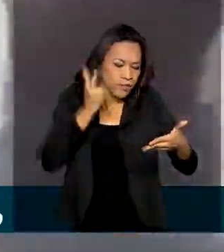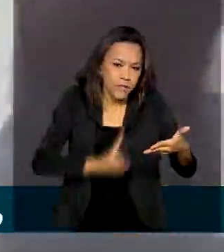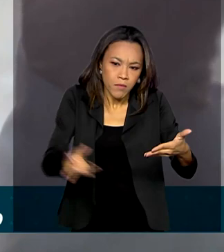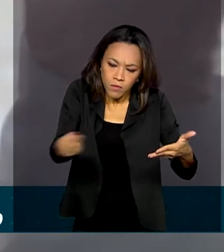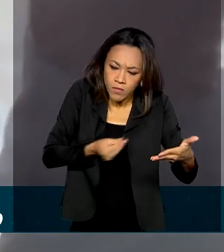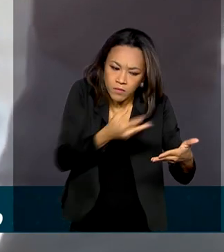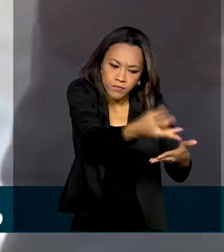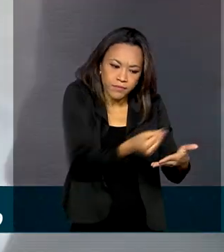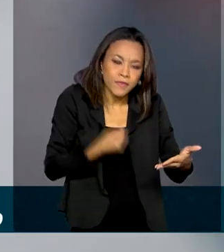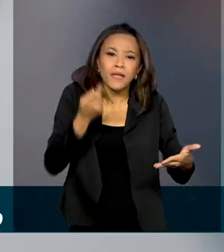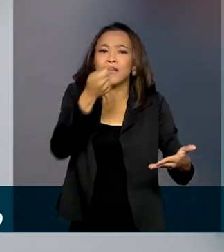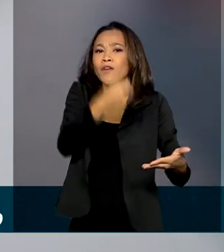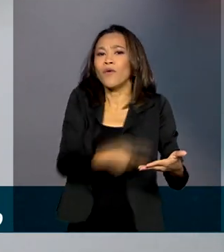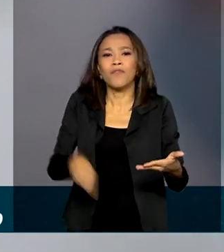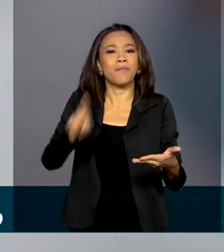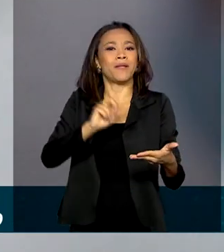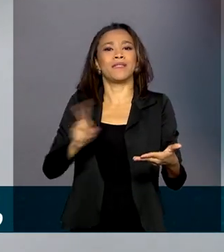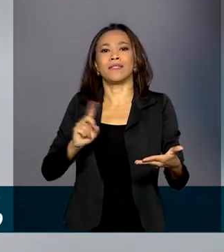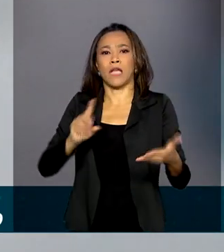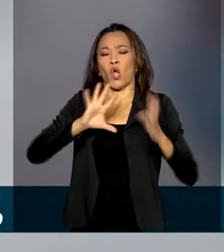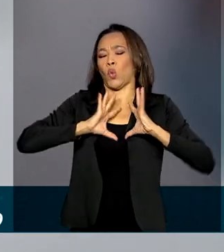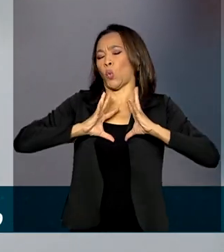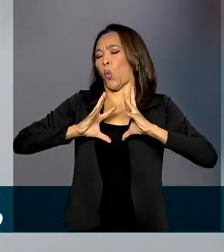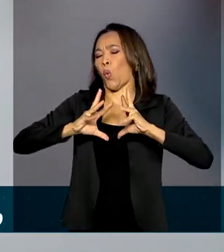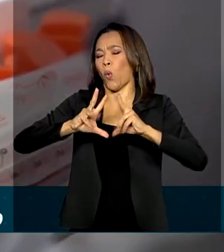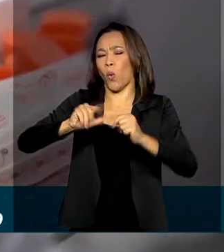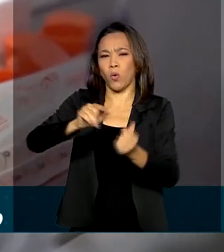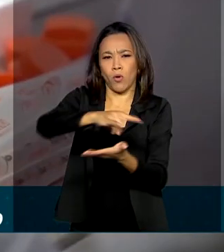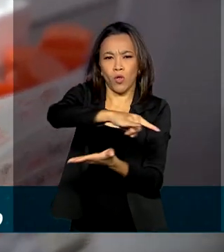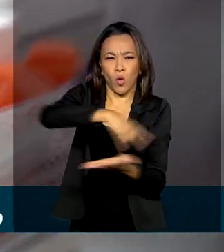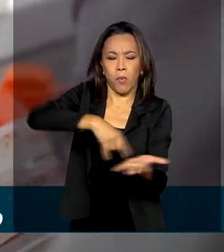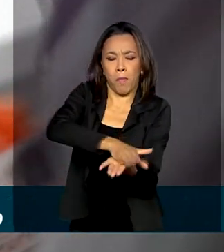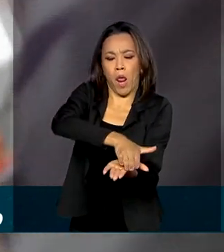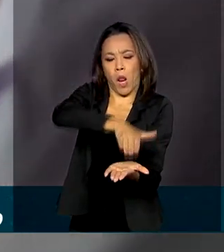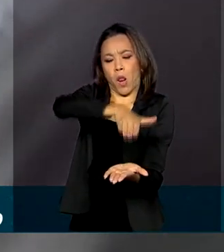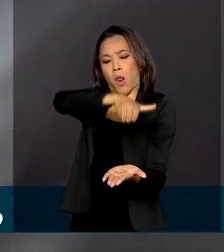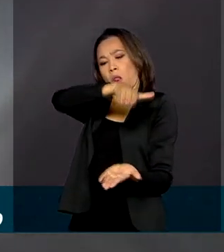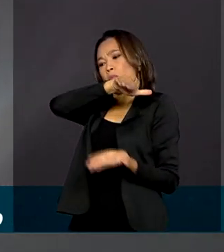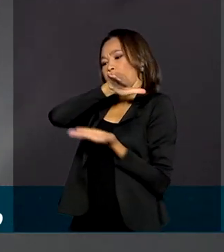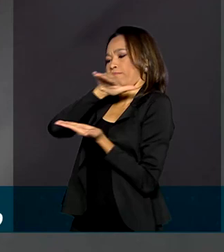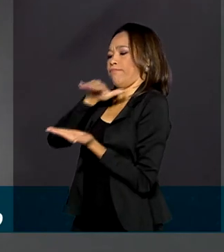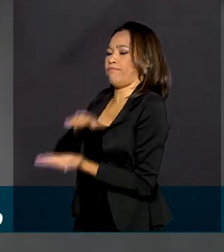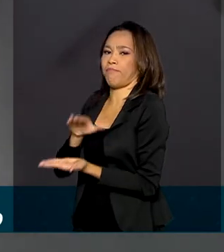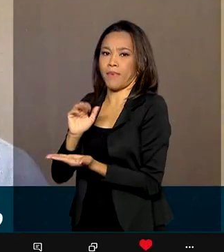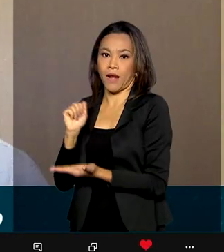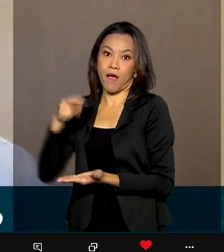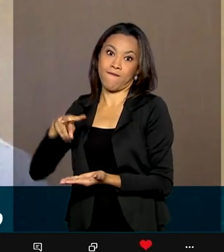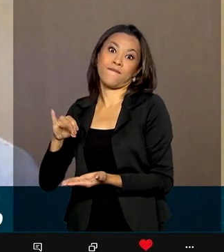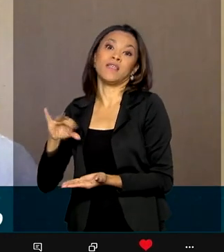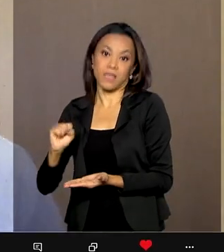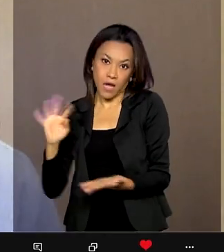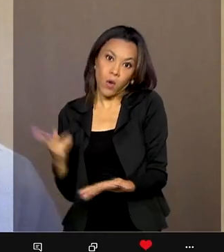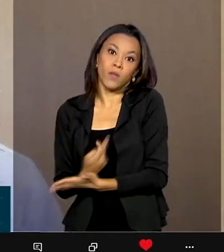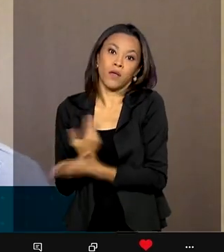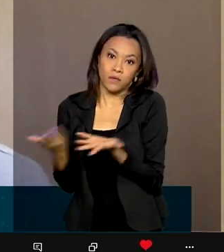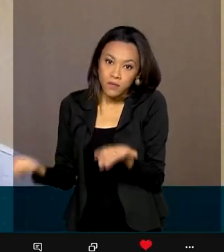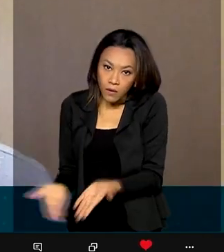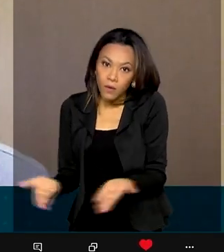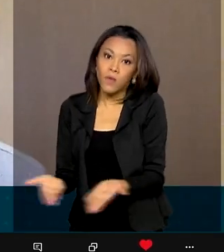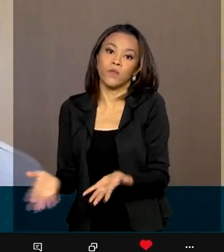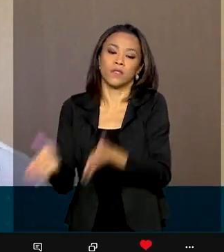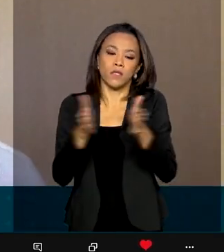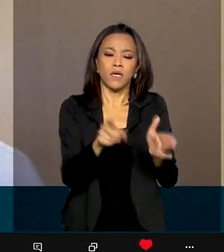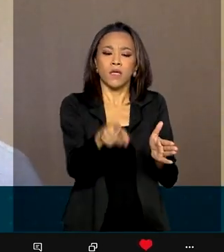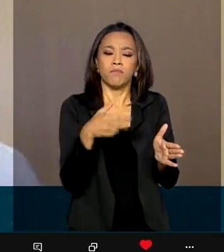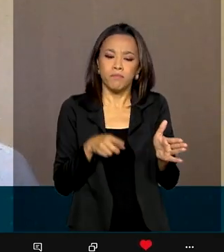Assim, não será necessário apresentar todos os documentos de uma vez só à Anvisa, como ocorre hoje. Para que a gente já possa fazer a